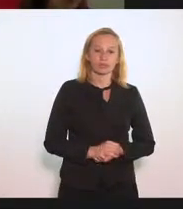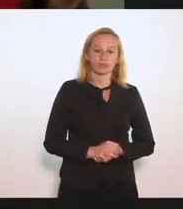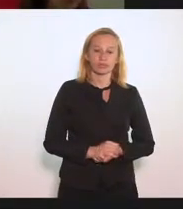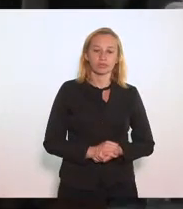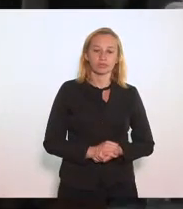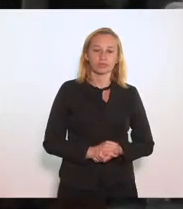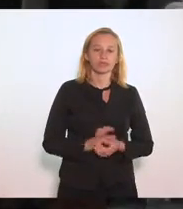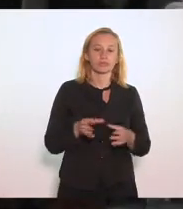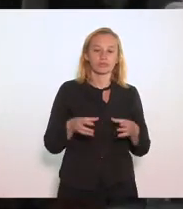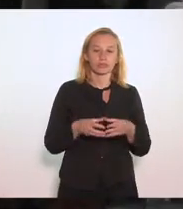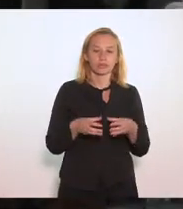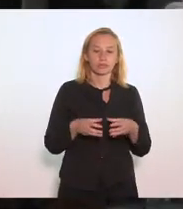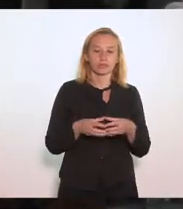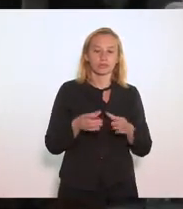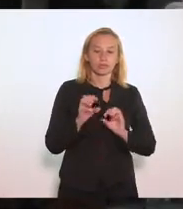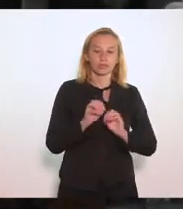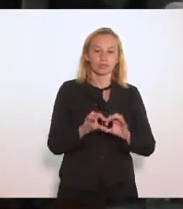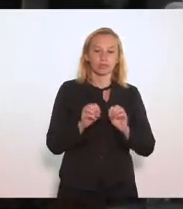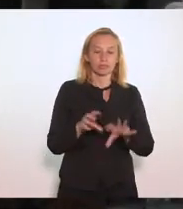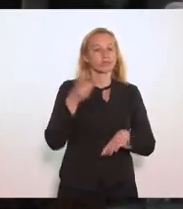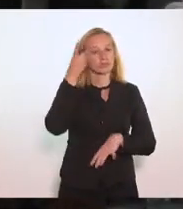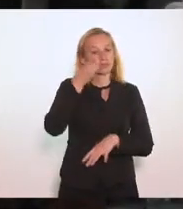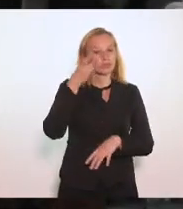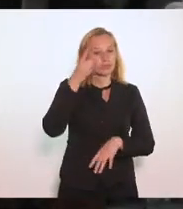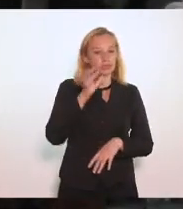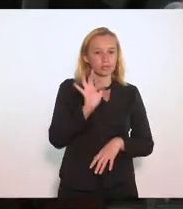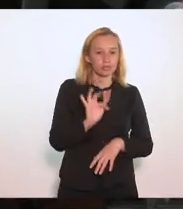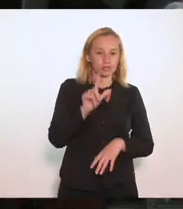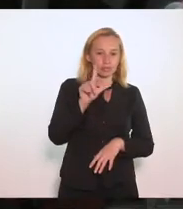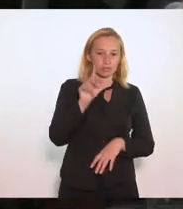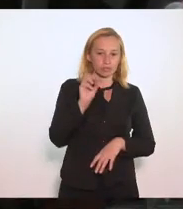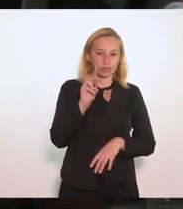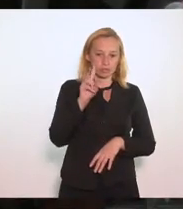Pela Comissão de Educação, deputado Flávio Serafini